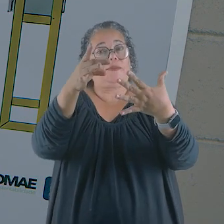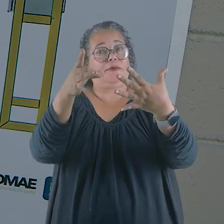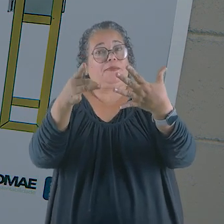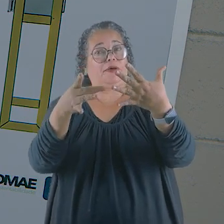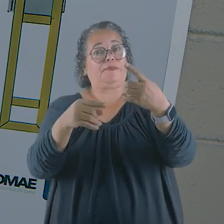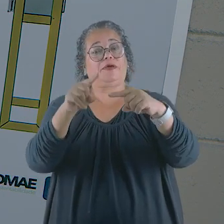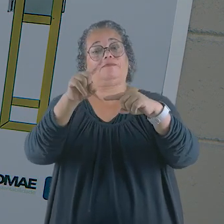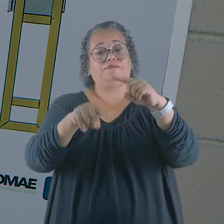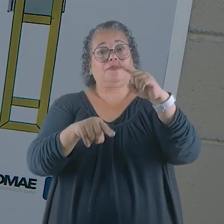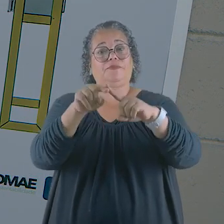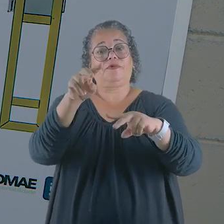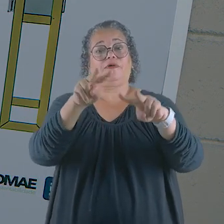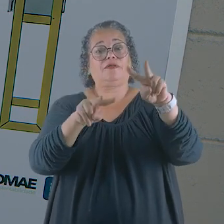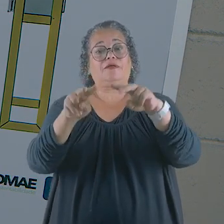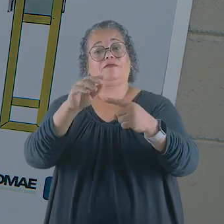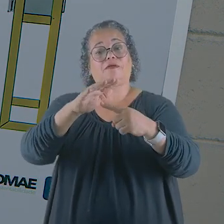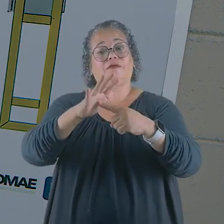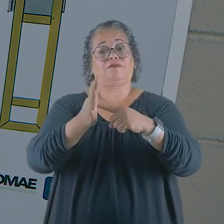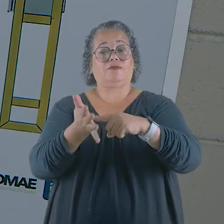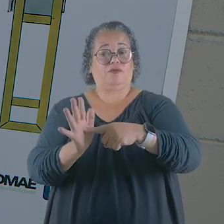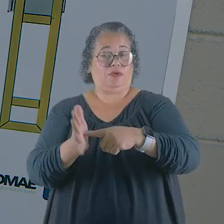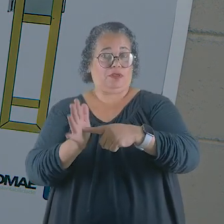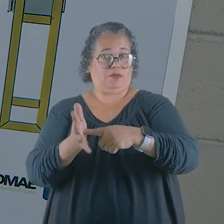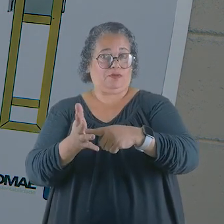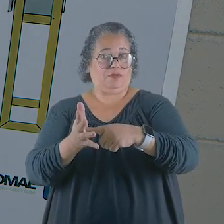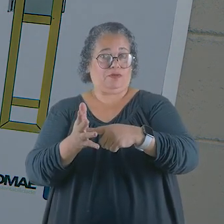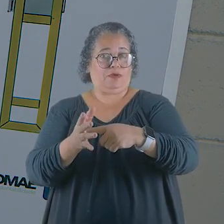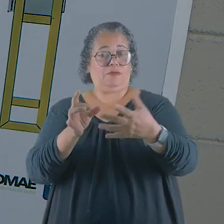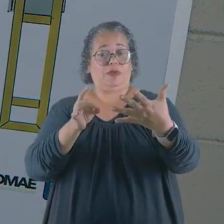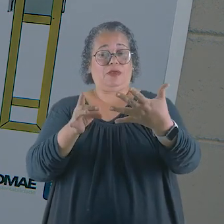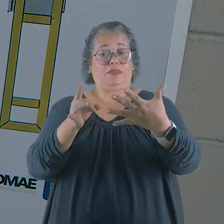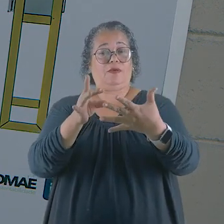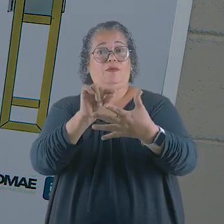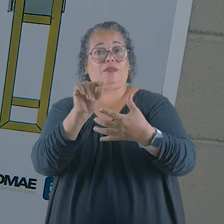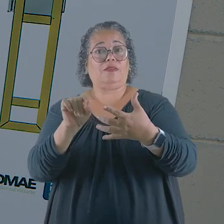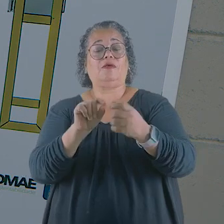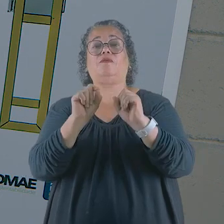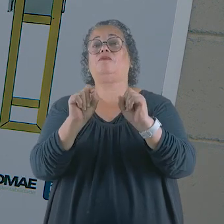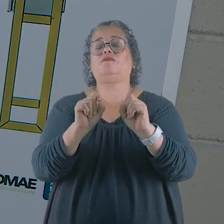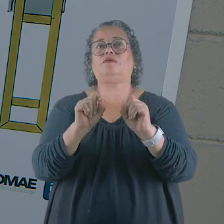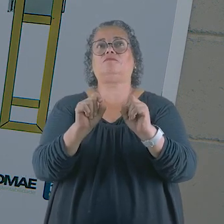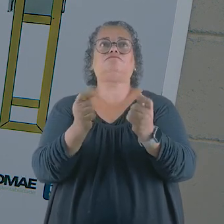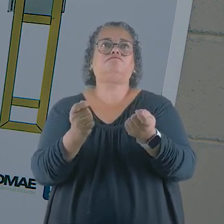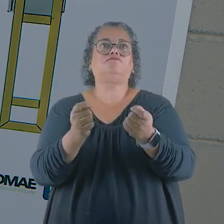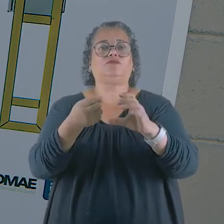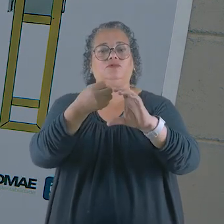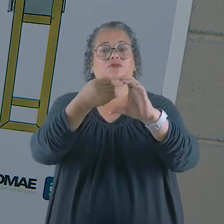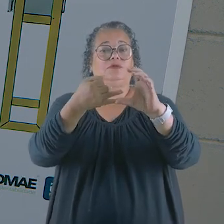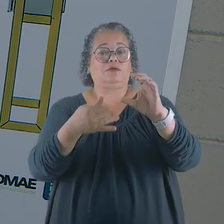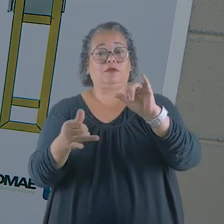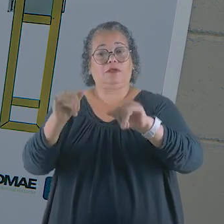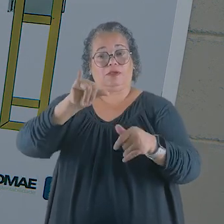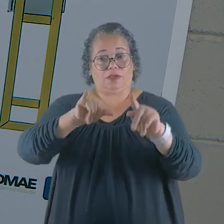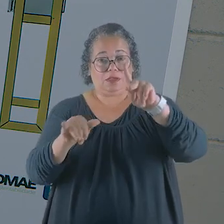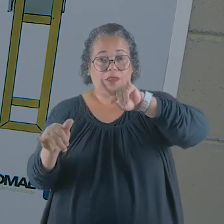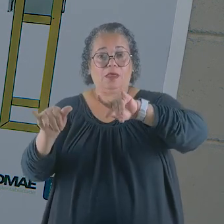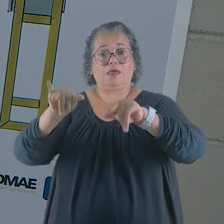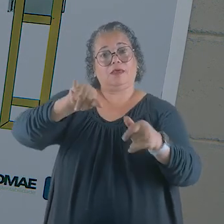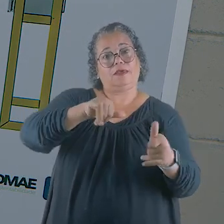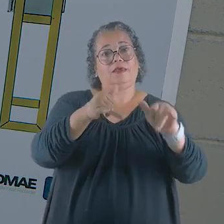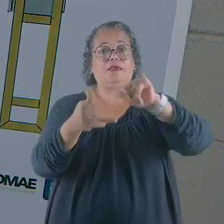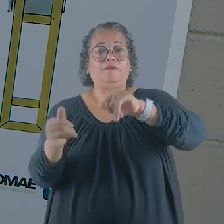matéria-prima que é analisada lá no nosso reator. Para cada matéria-prima analisada, nós fazemos uma caracterização química,